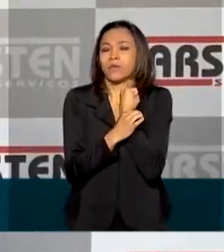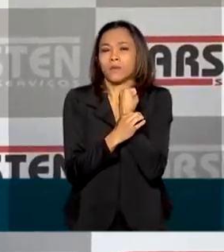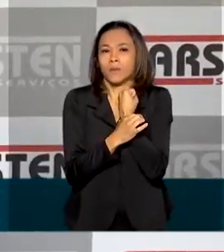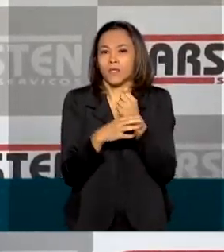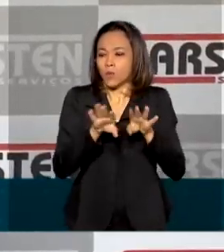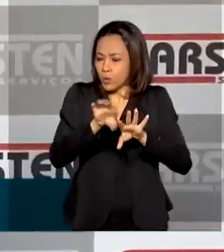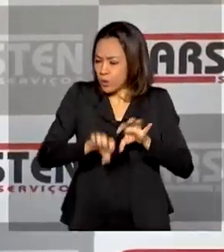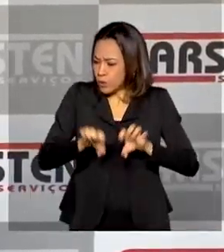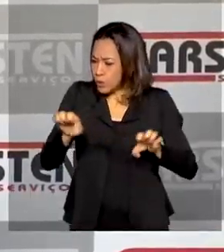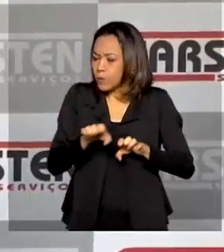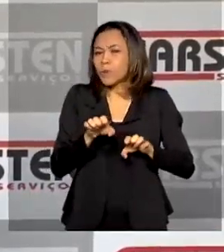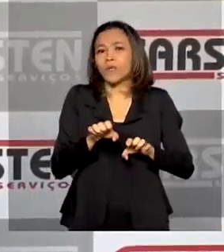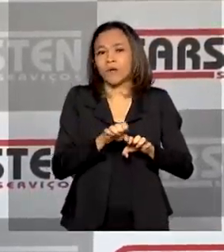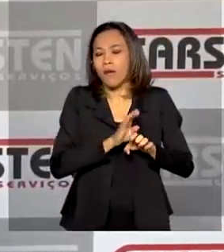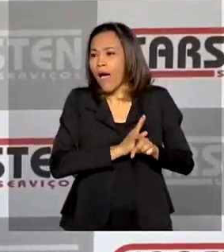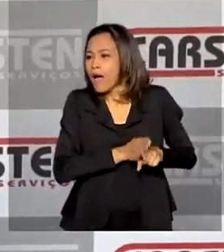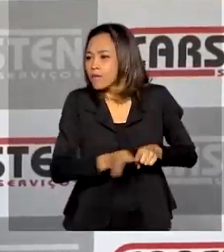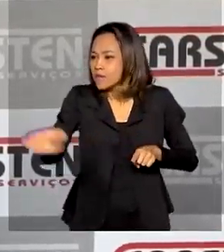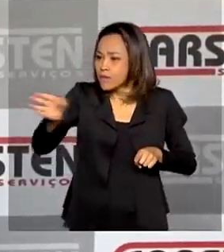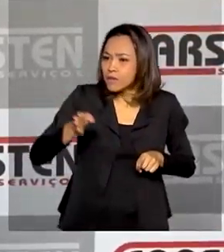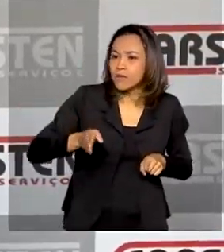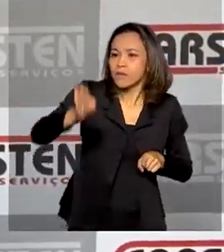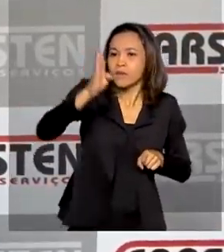para dar acesso às principais regiões do Brasil. Obrigado. Obrigado.